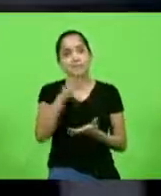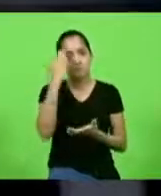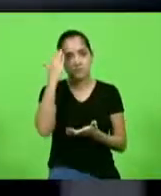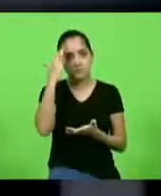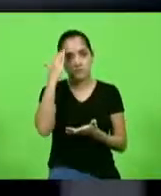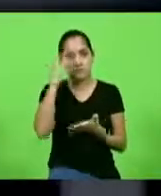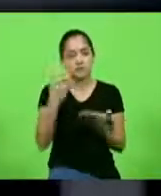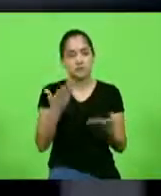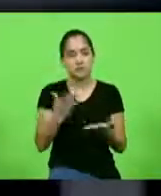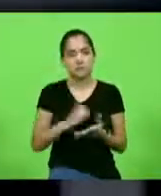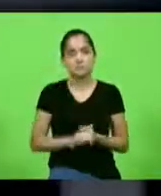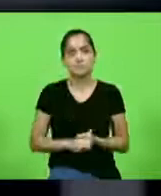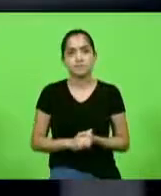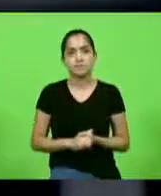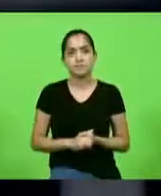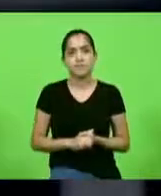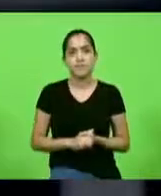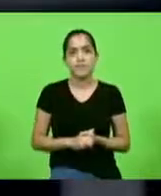Entendo.